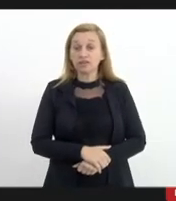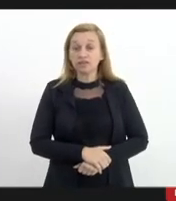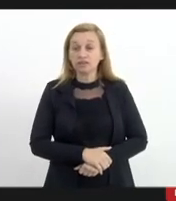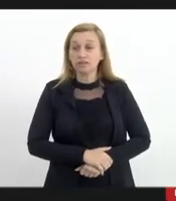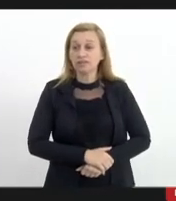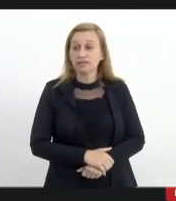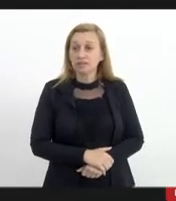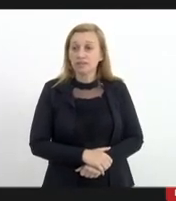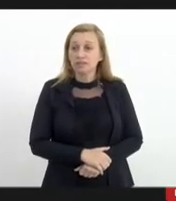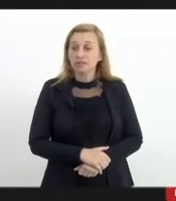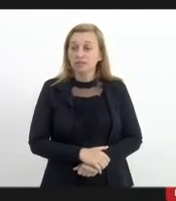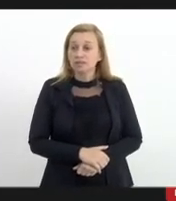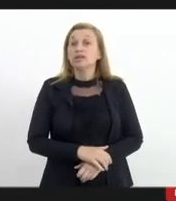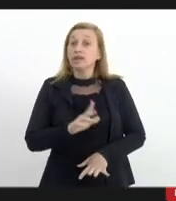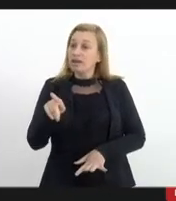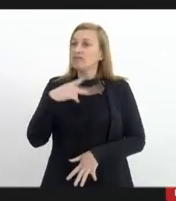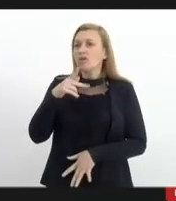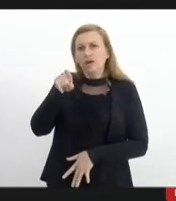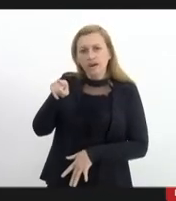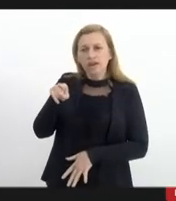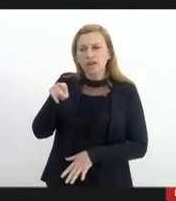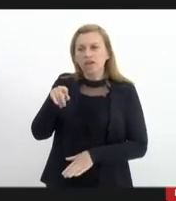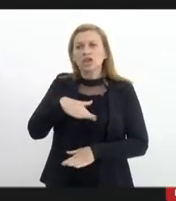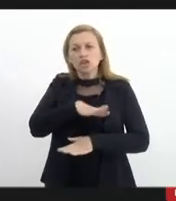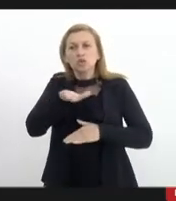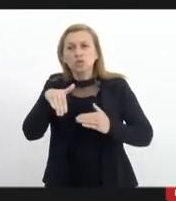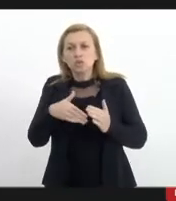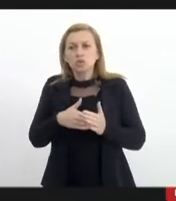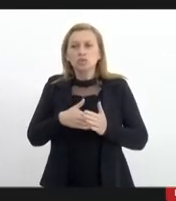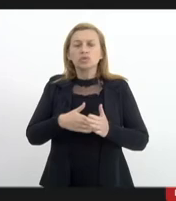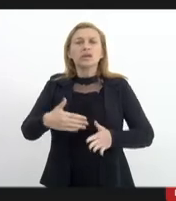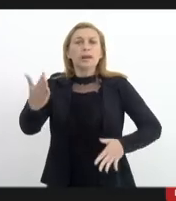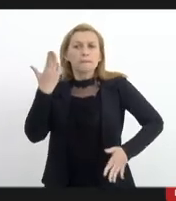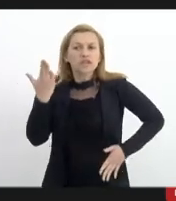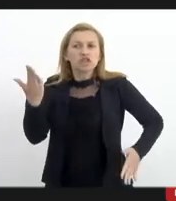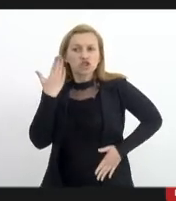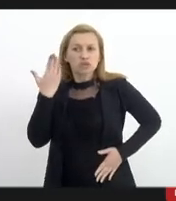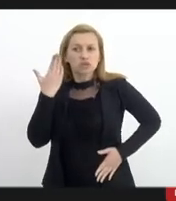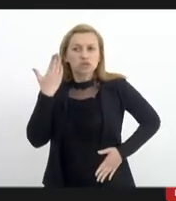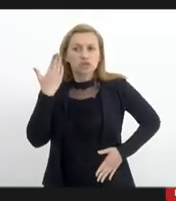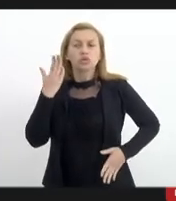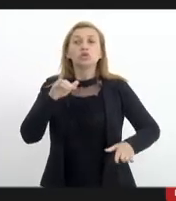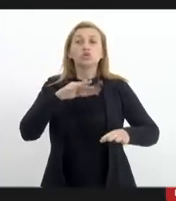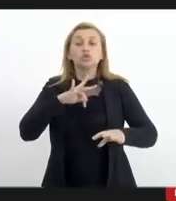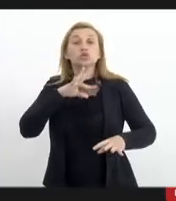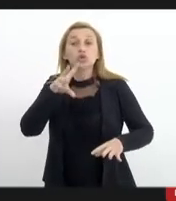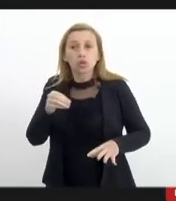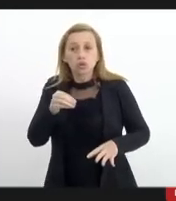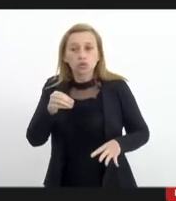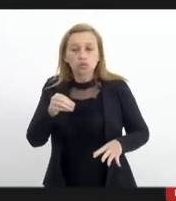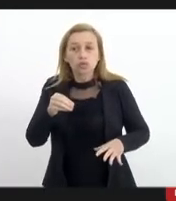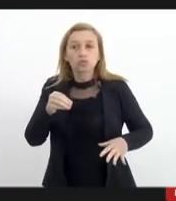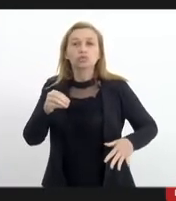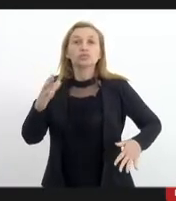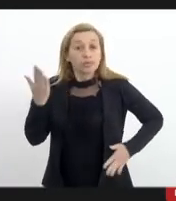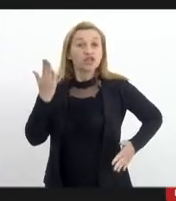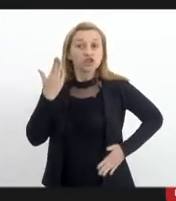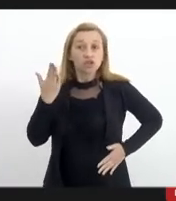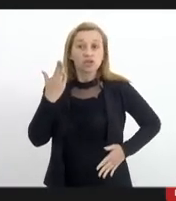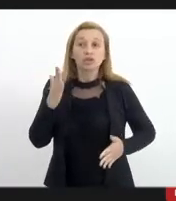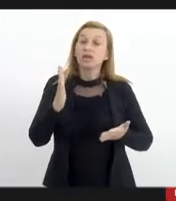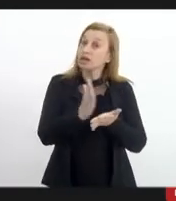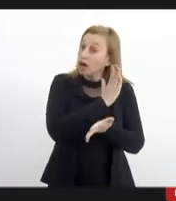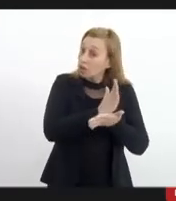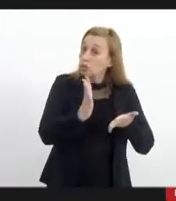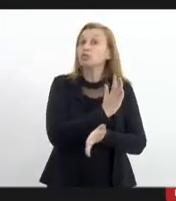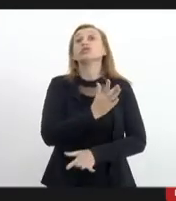até porque ele falou aí que todos eram marginais todos sem exceção e alguns